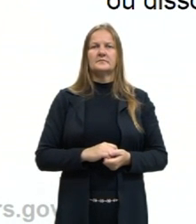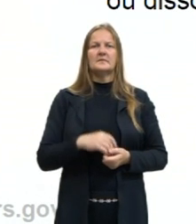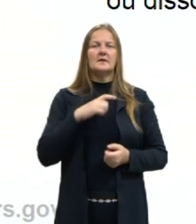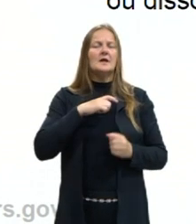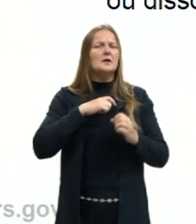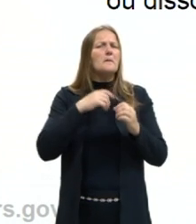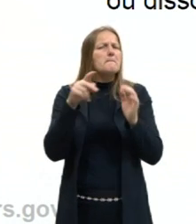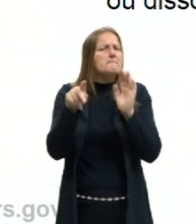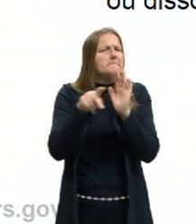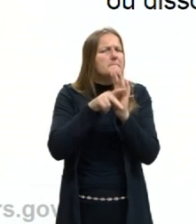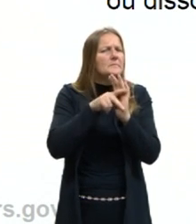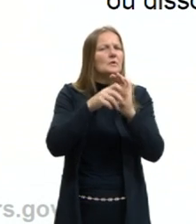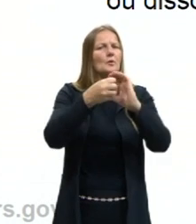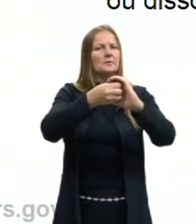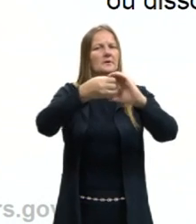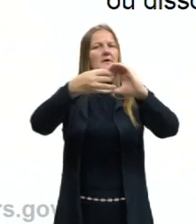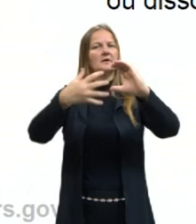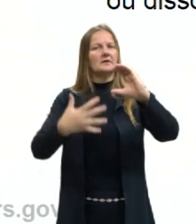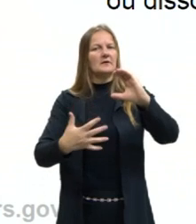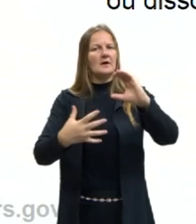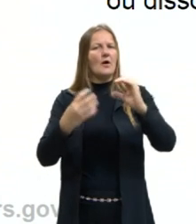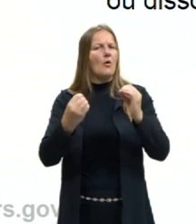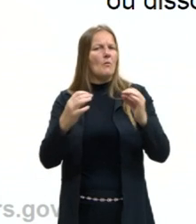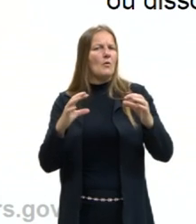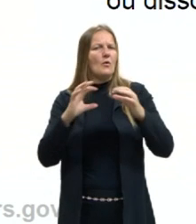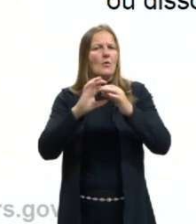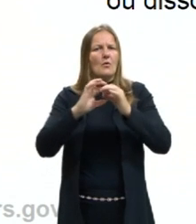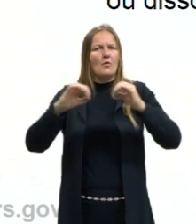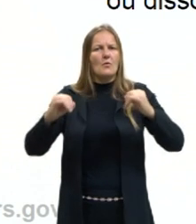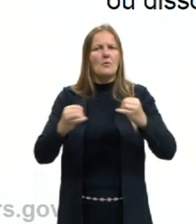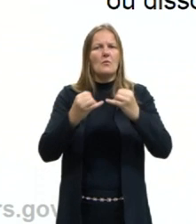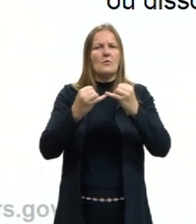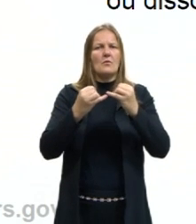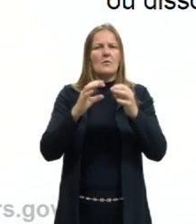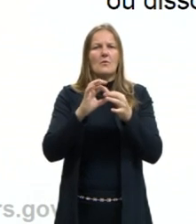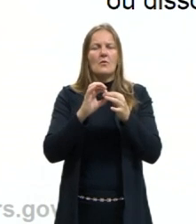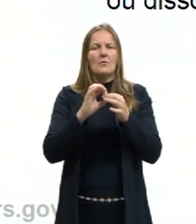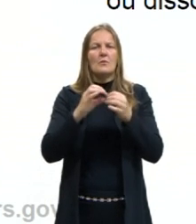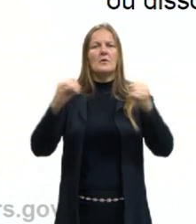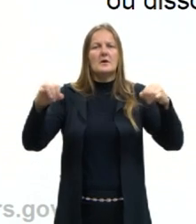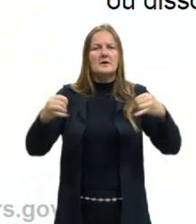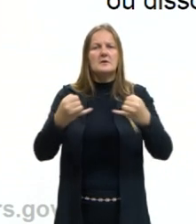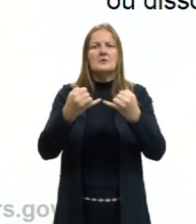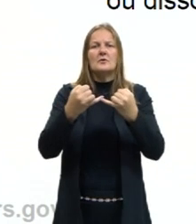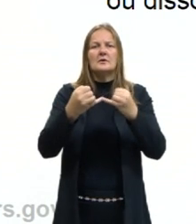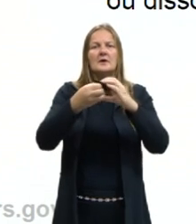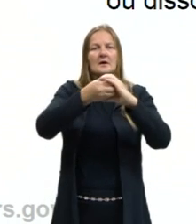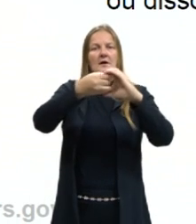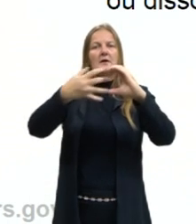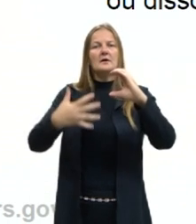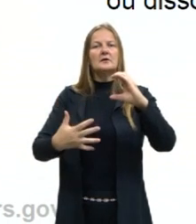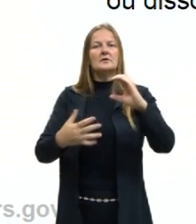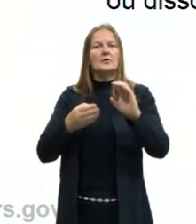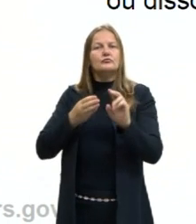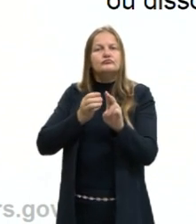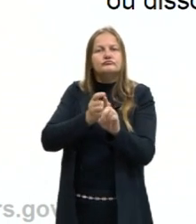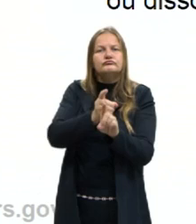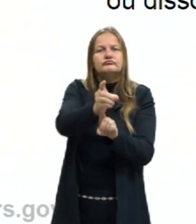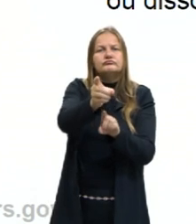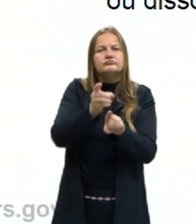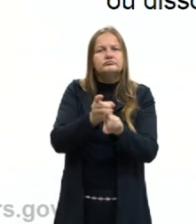característico deles e da ligação. Por exemplo, a ligação iônica não é direcional. Ela é uma